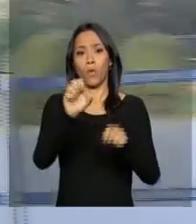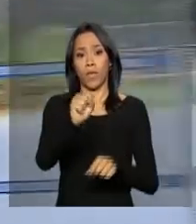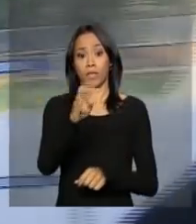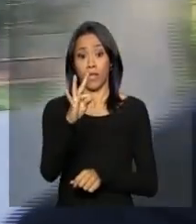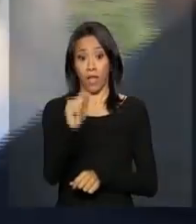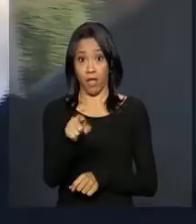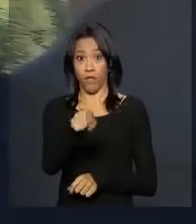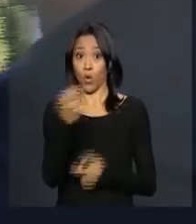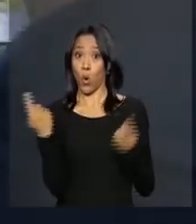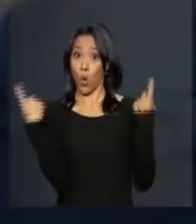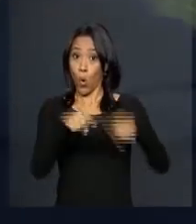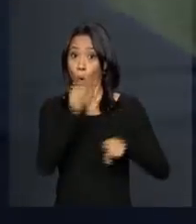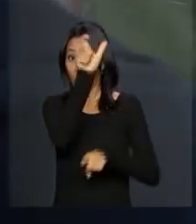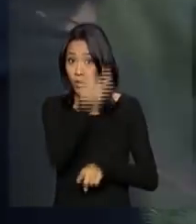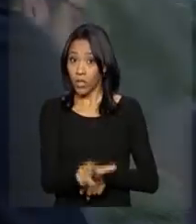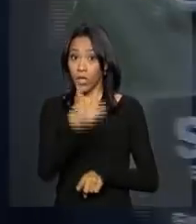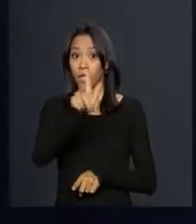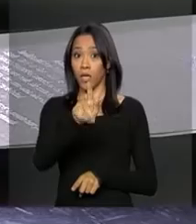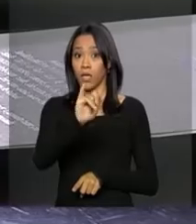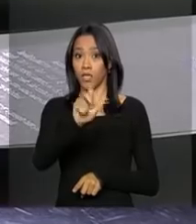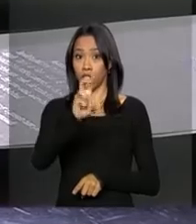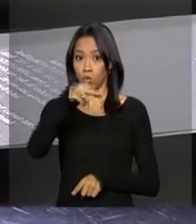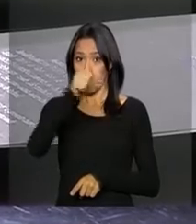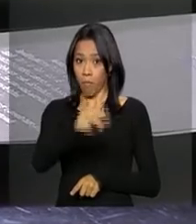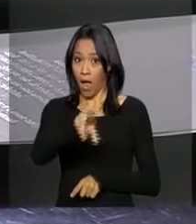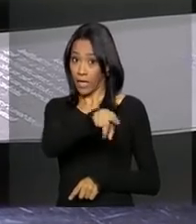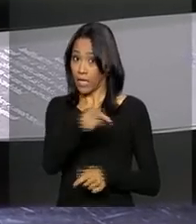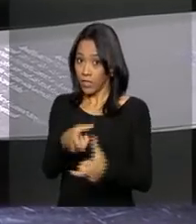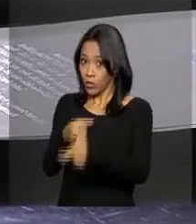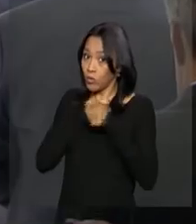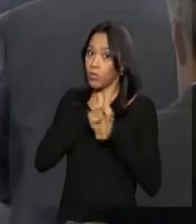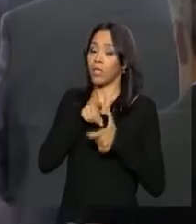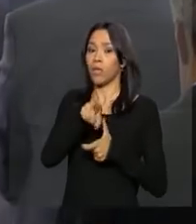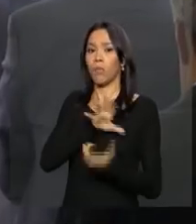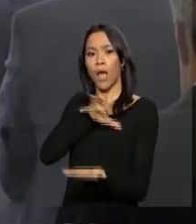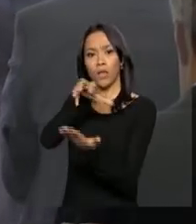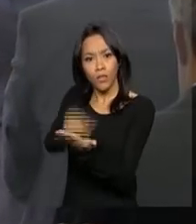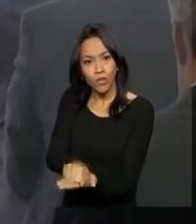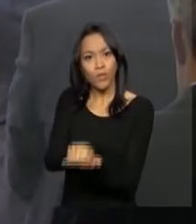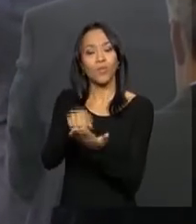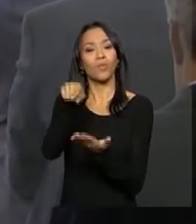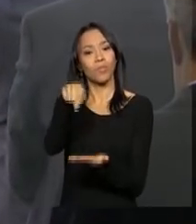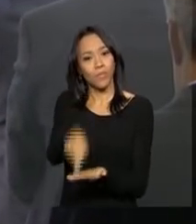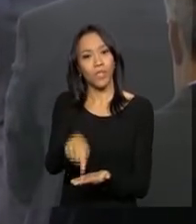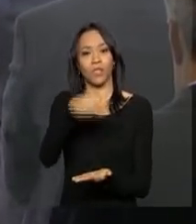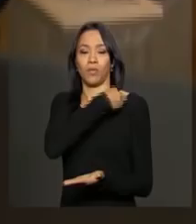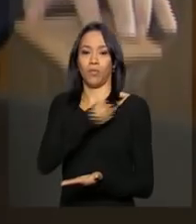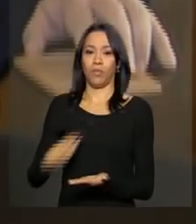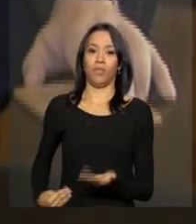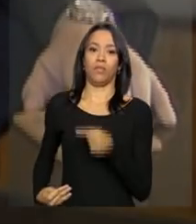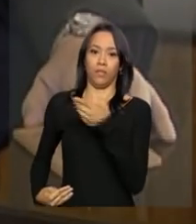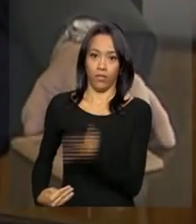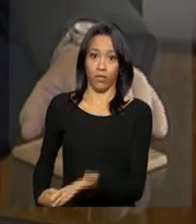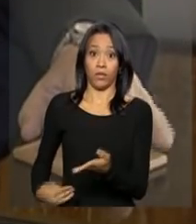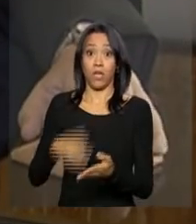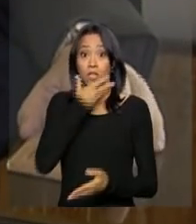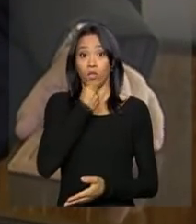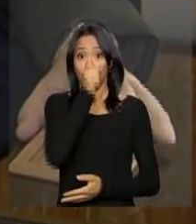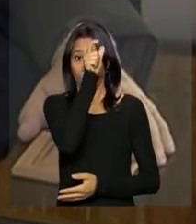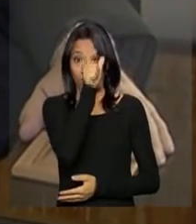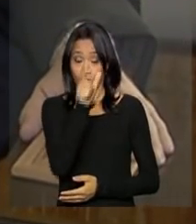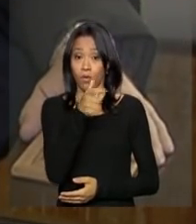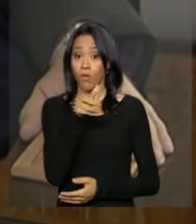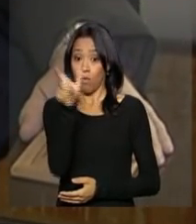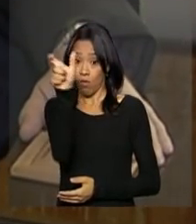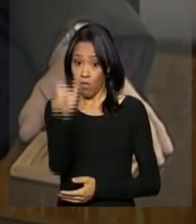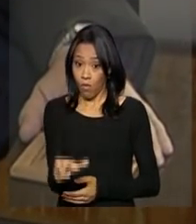Mendes que suspendeu a nomeação do ex-presidente para o cargo de ministro-chefe da Casa Civil. Pedro Serrano foi um dos